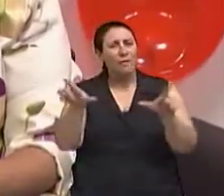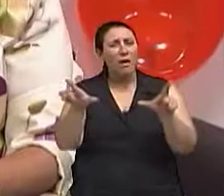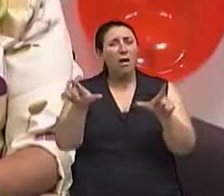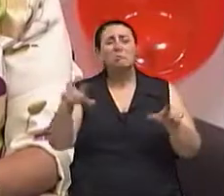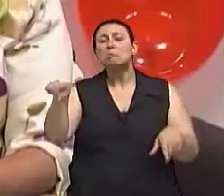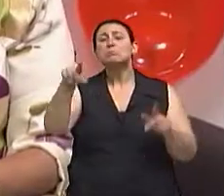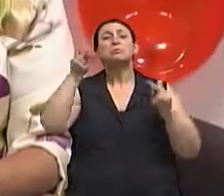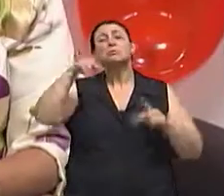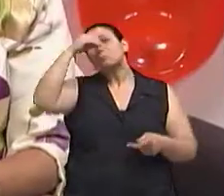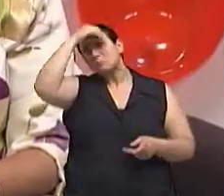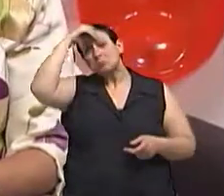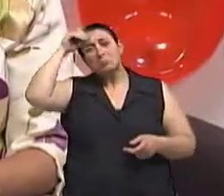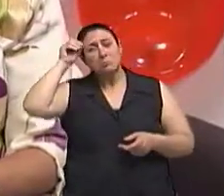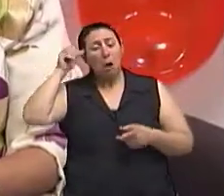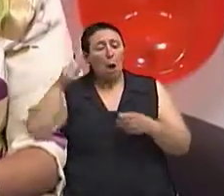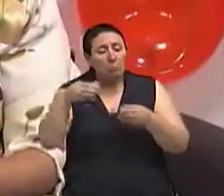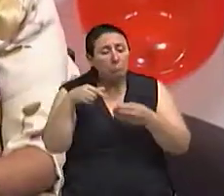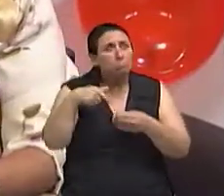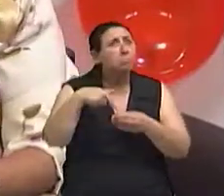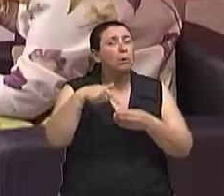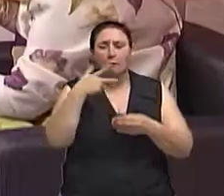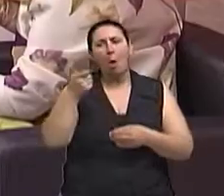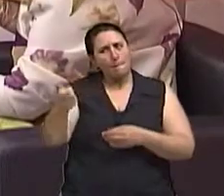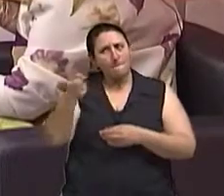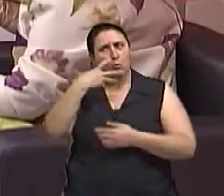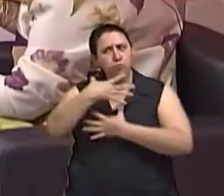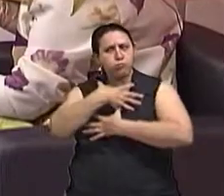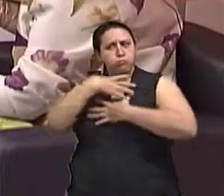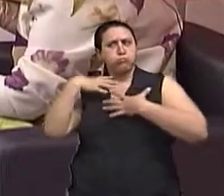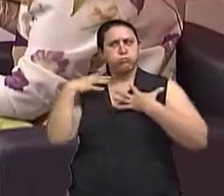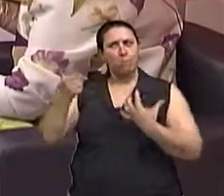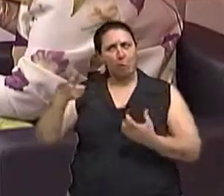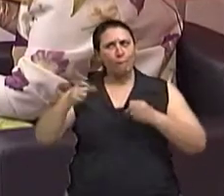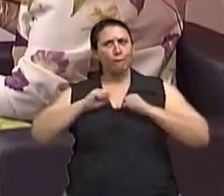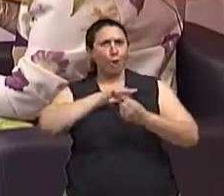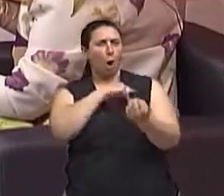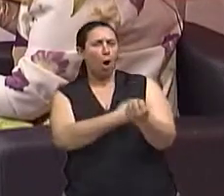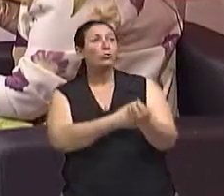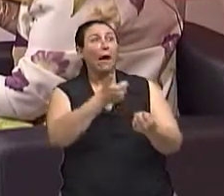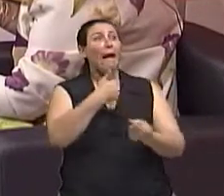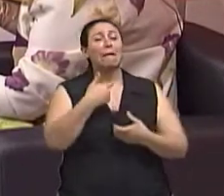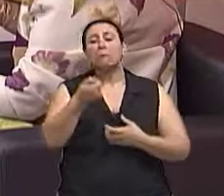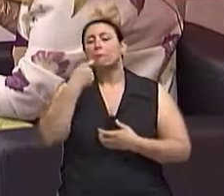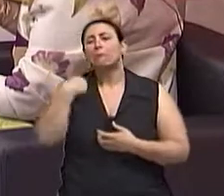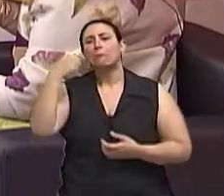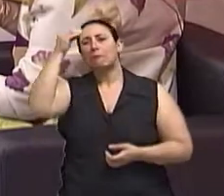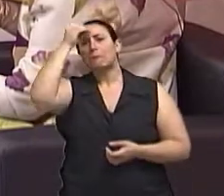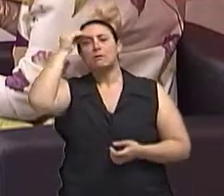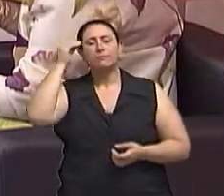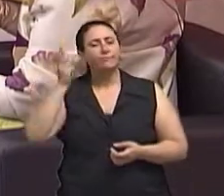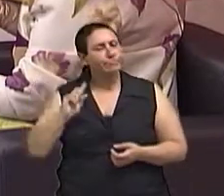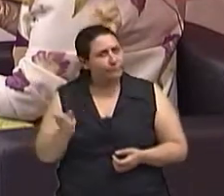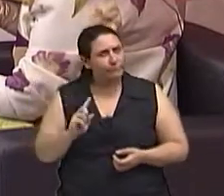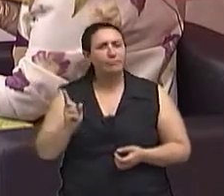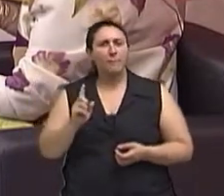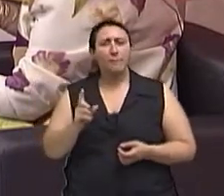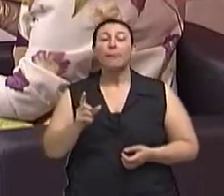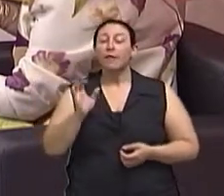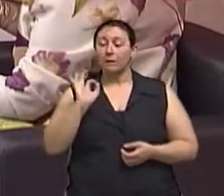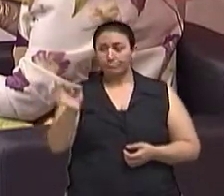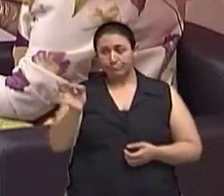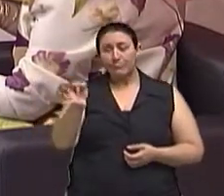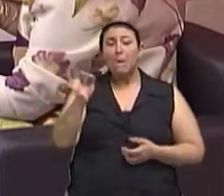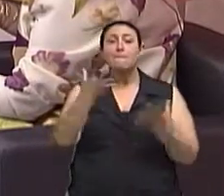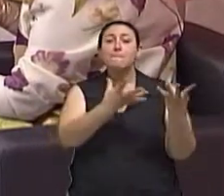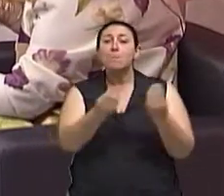leigo, e ele não detém o conhecimento, ele pode confundir. Pode confundir. E a gente sabe que inúmeros atletas já fizeram uso de